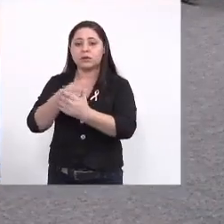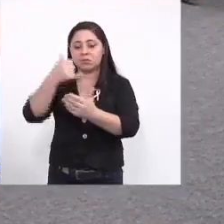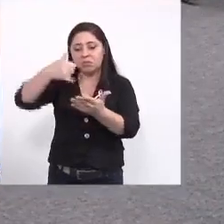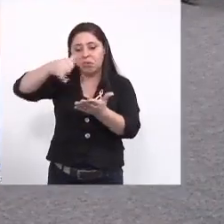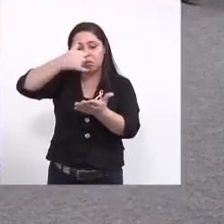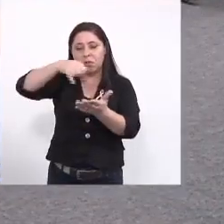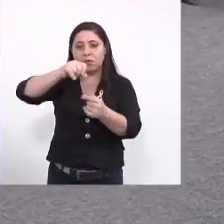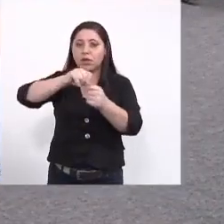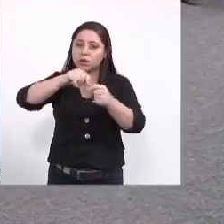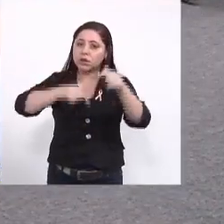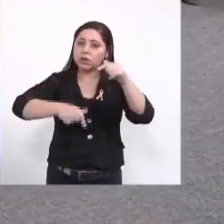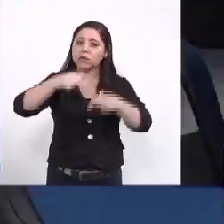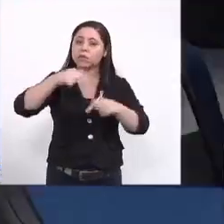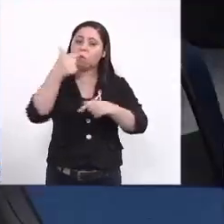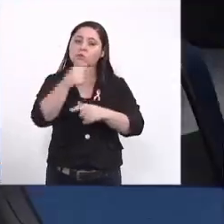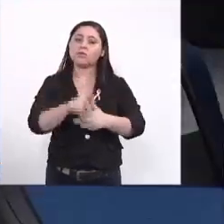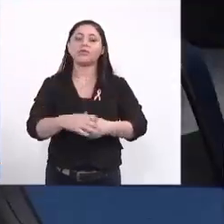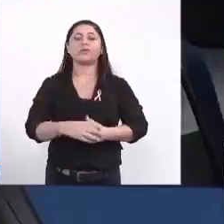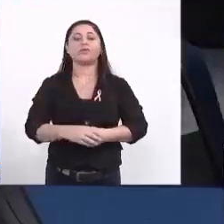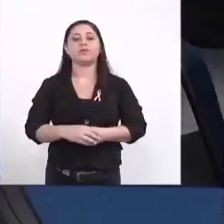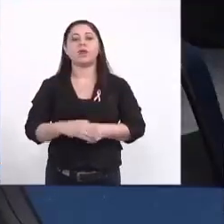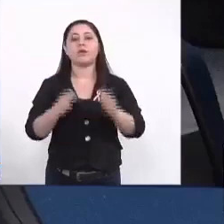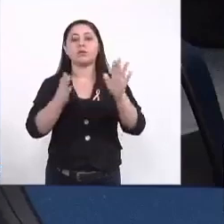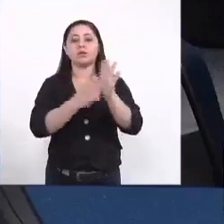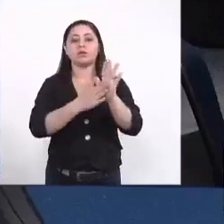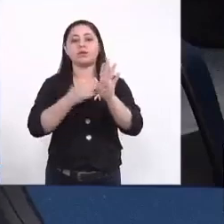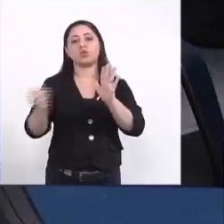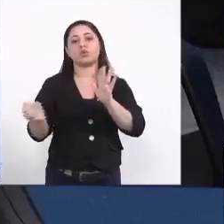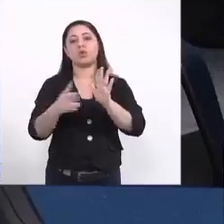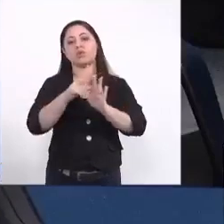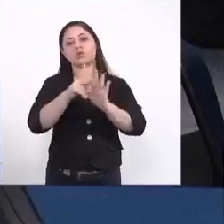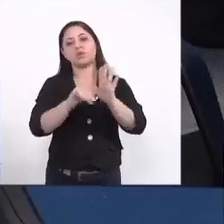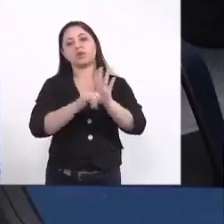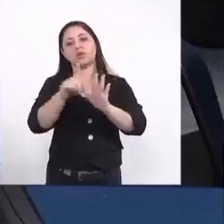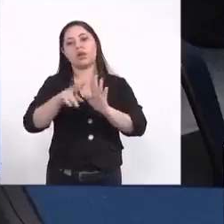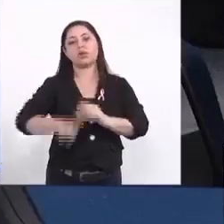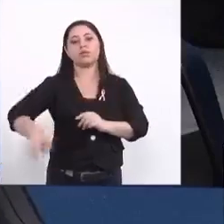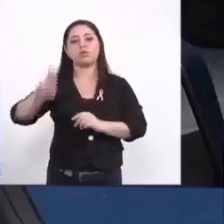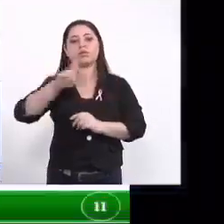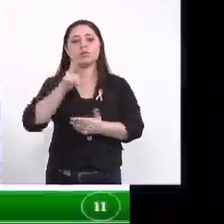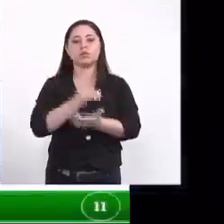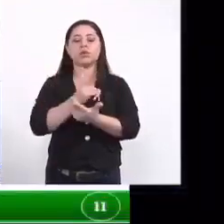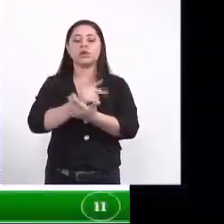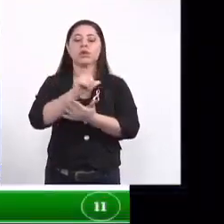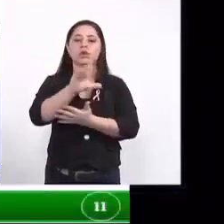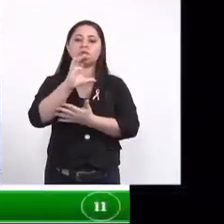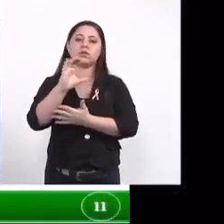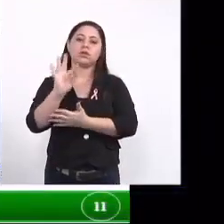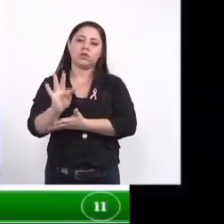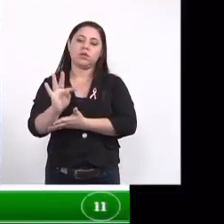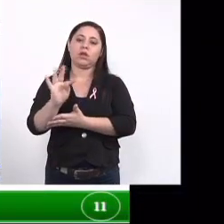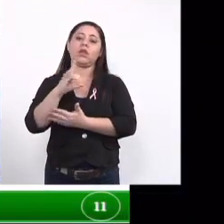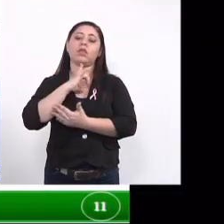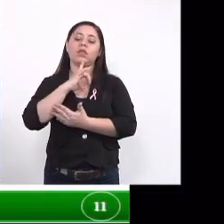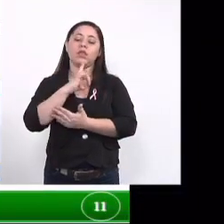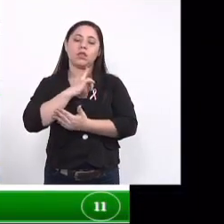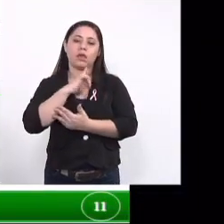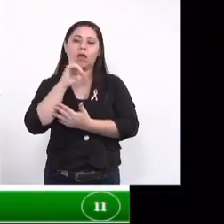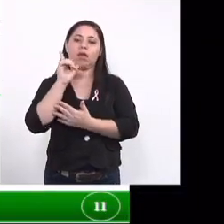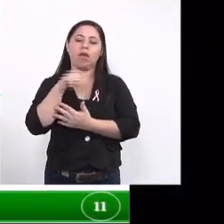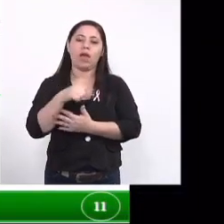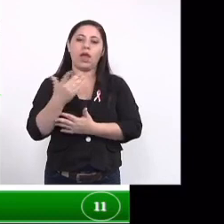para realizar a pesquisa então a proposta desse novo projeto é continuar utilizando o LCCT que nós vimos que tem um